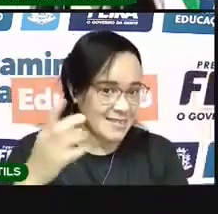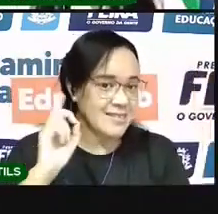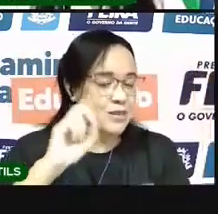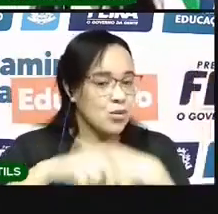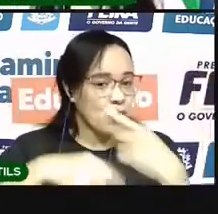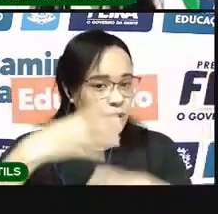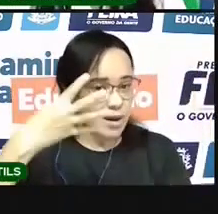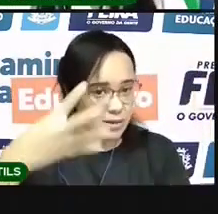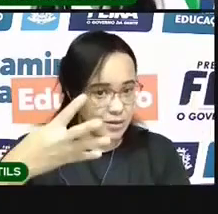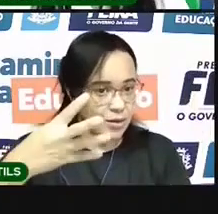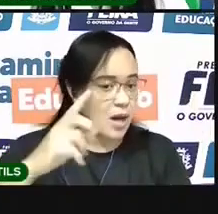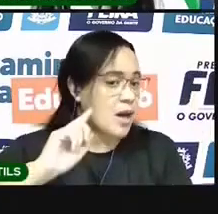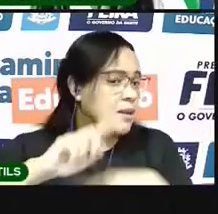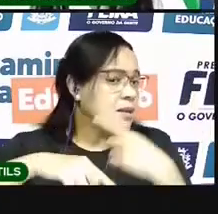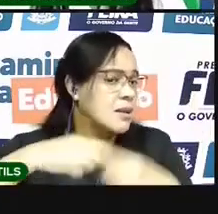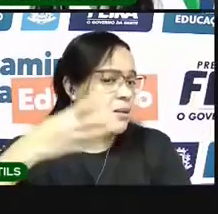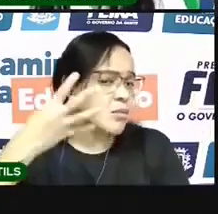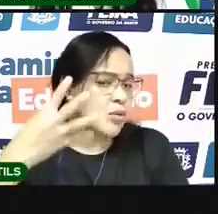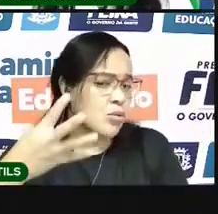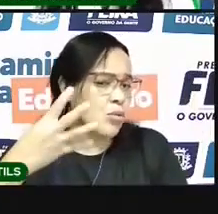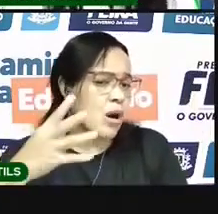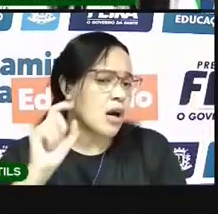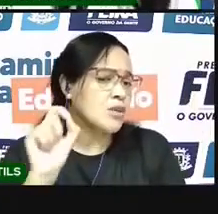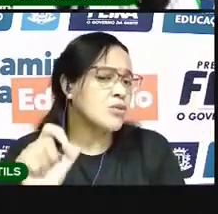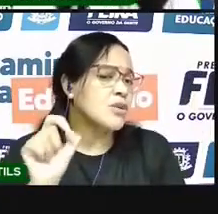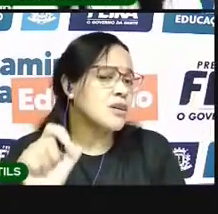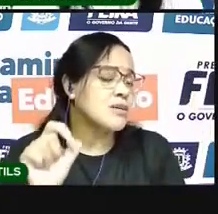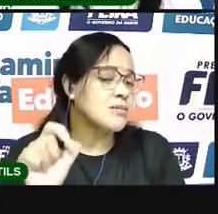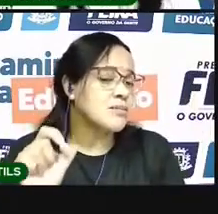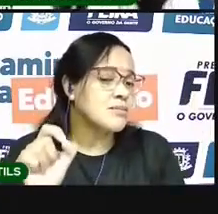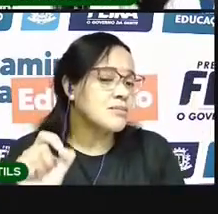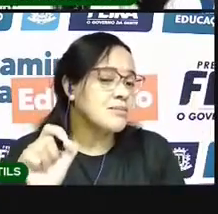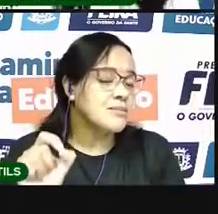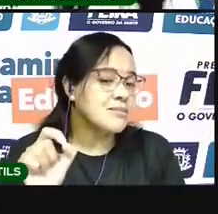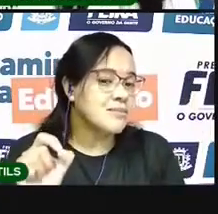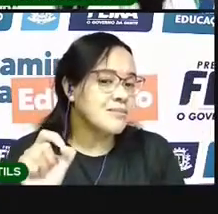O 4. E depois de 4. Vem qual número?